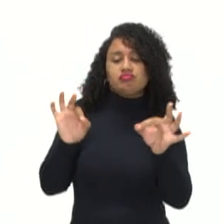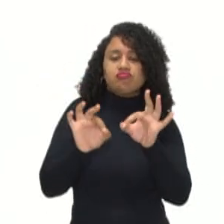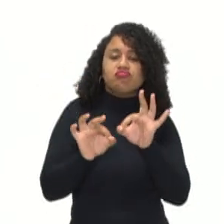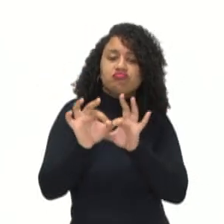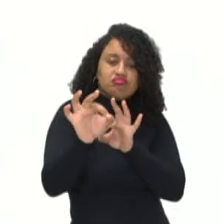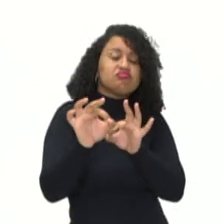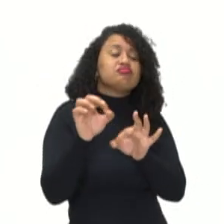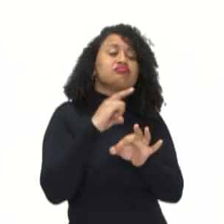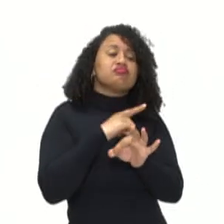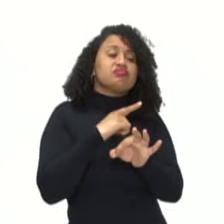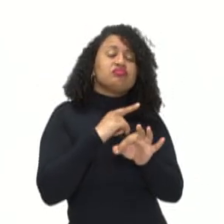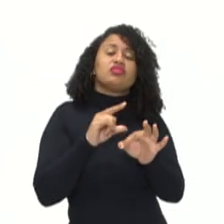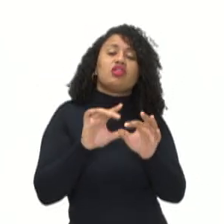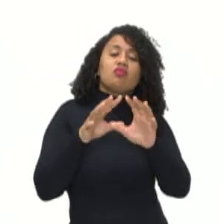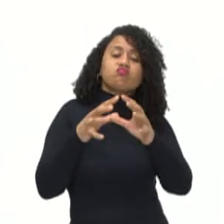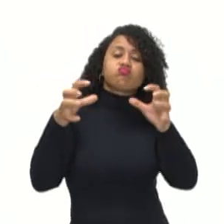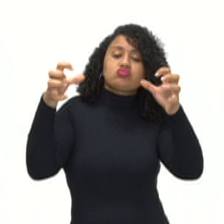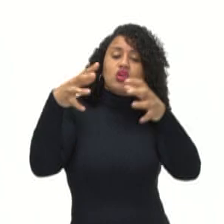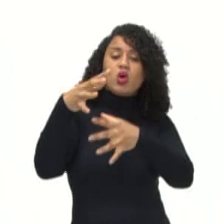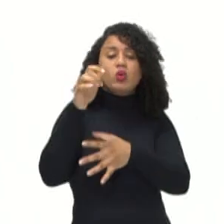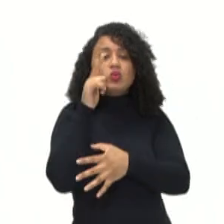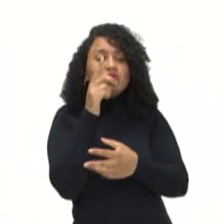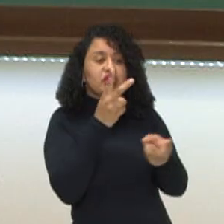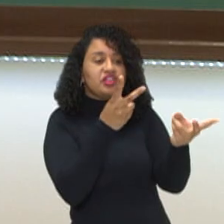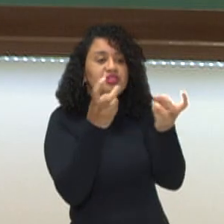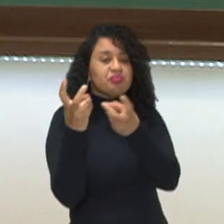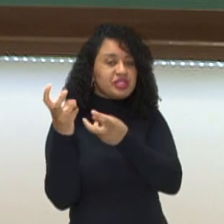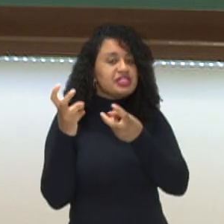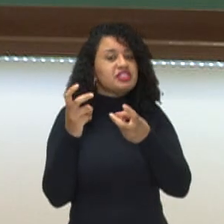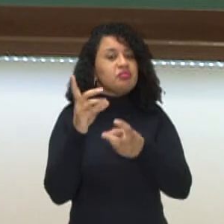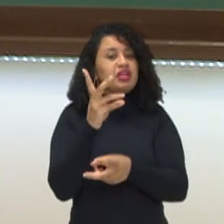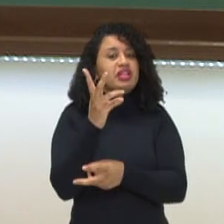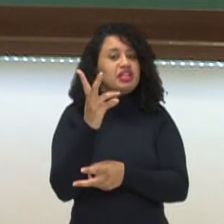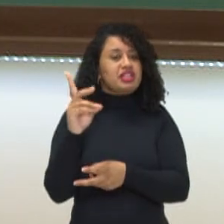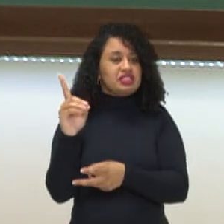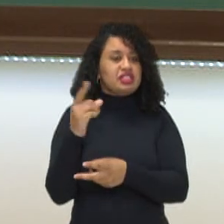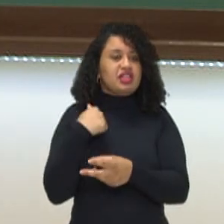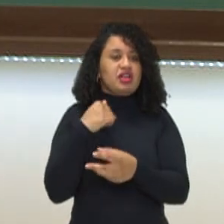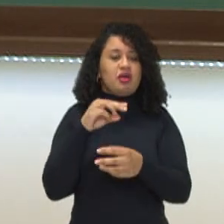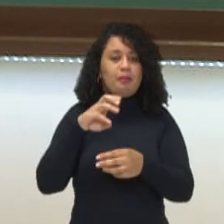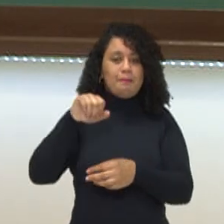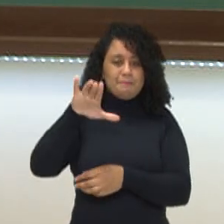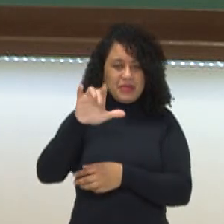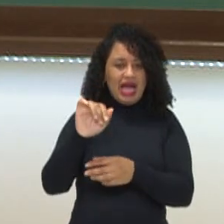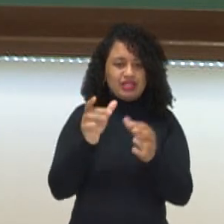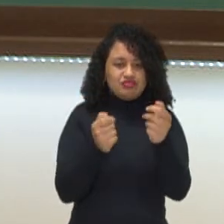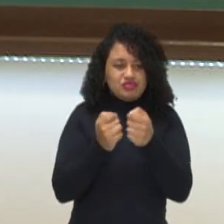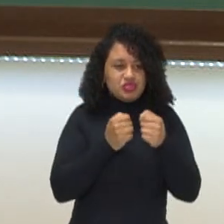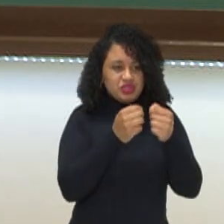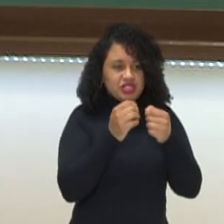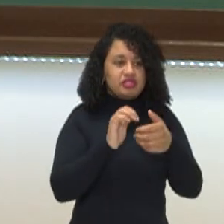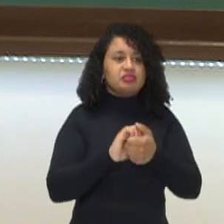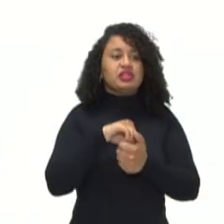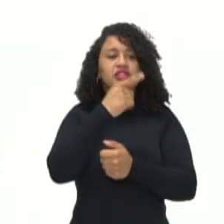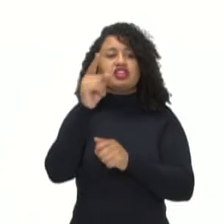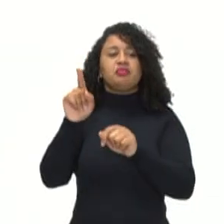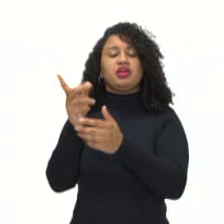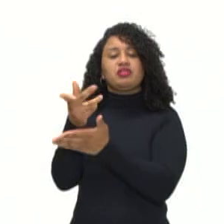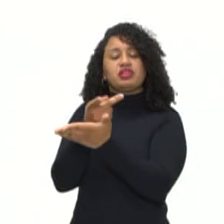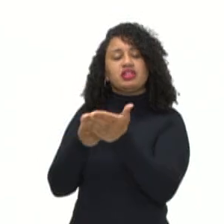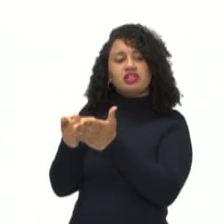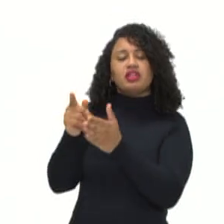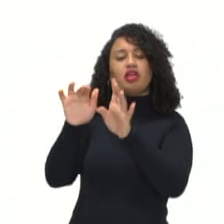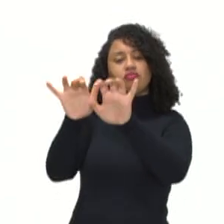profundidade, né? Tem esse volume, a gente consegue ver o volume do corpo do Mario. E a mesma coisa aqui no desenho aqui de